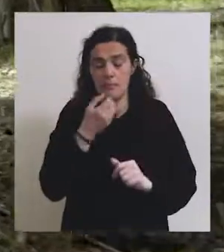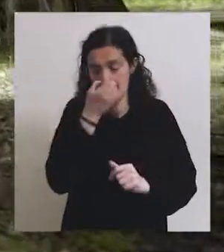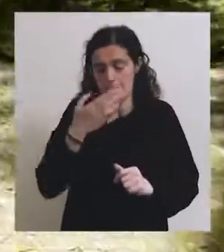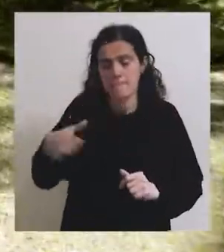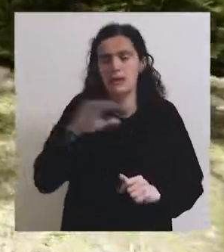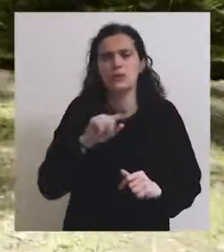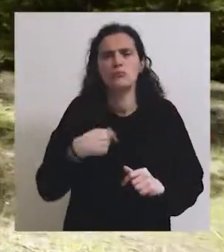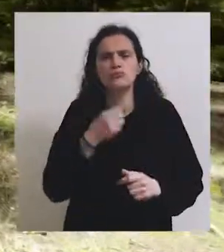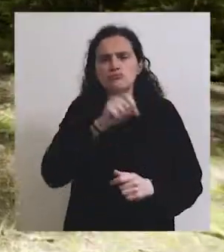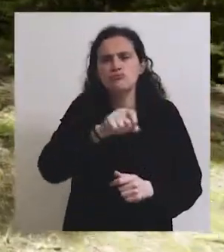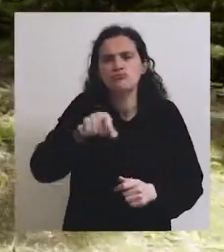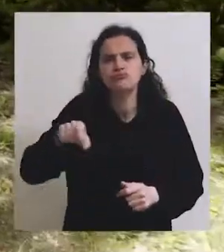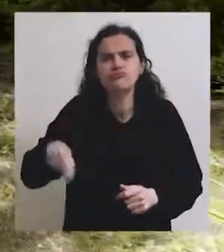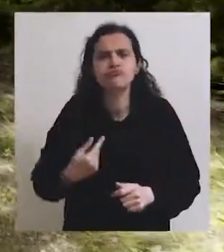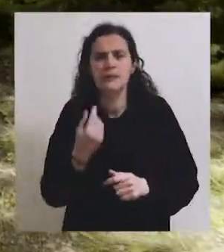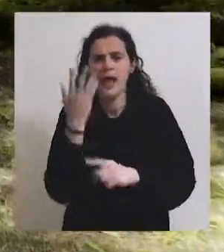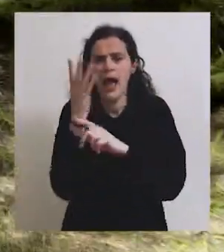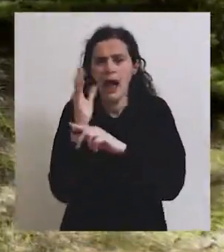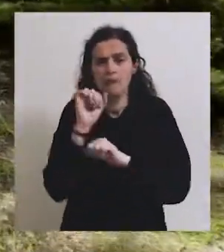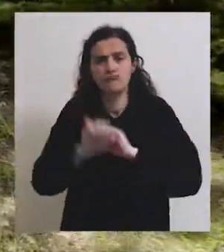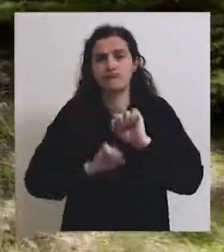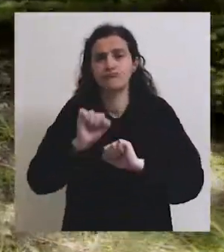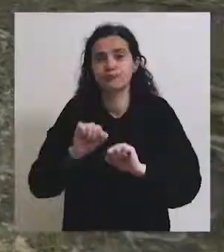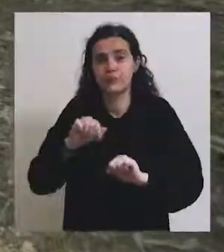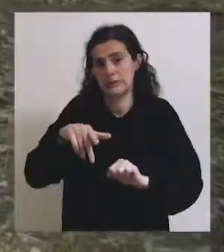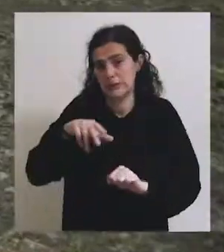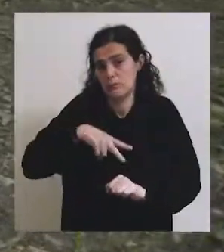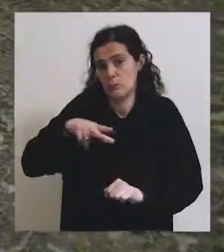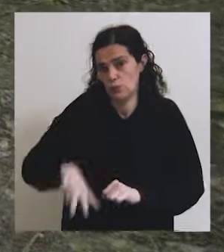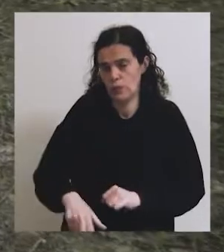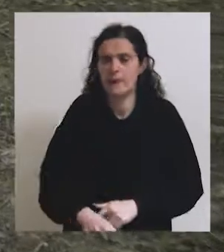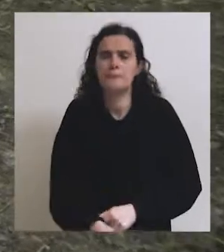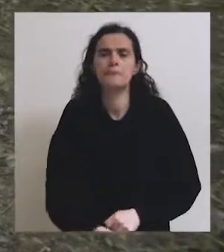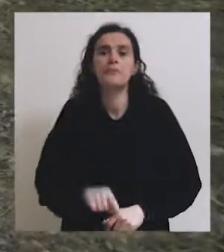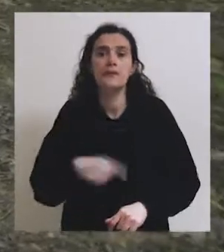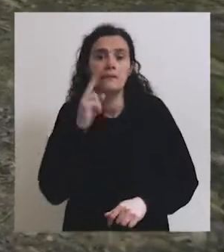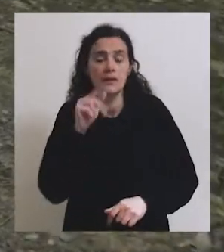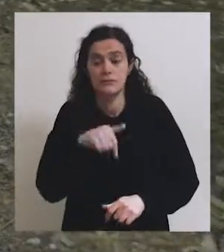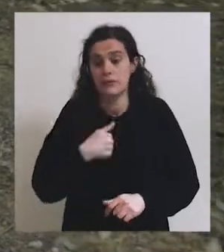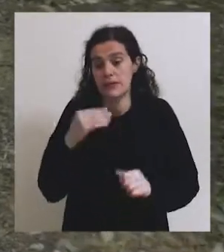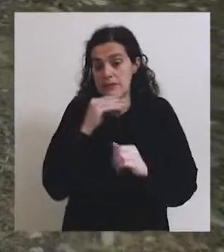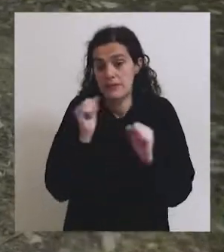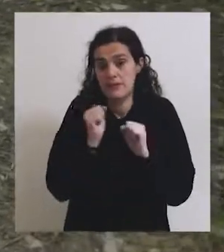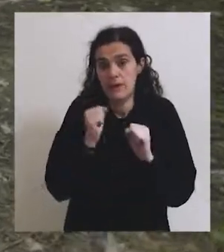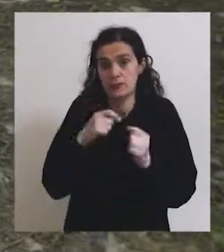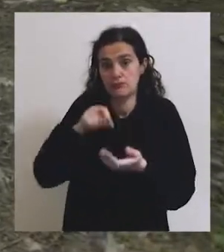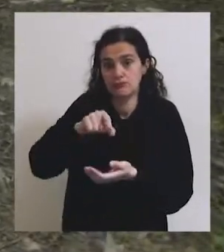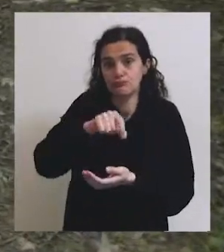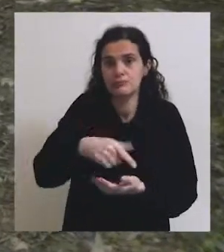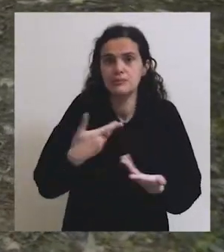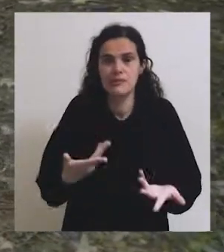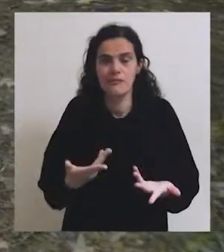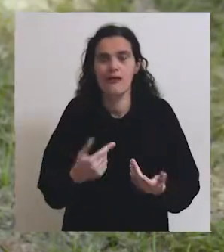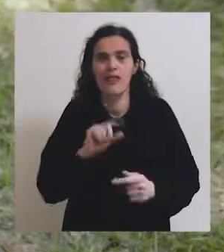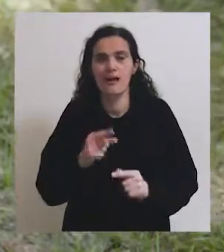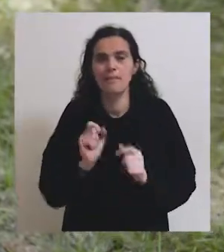em que plantamos centenas de vegetação arbustiva ao tocne, que neste momento estamos a ver, ela foi plantada neste inverno e